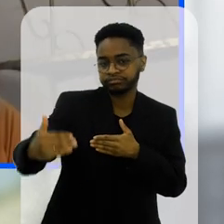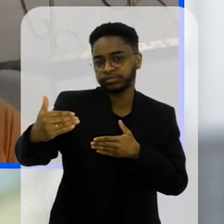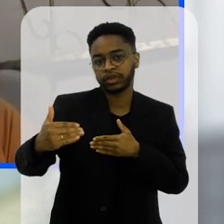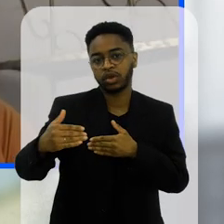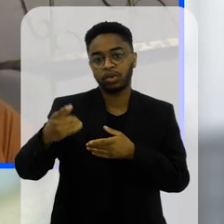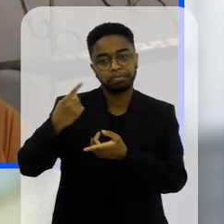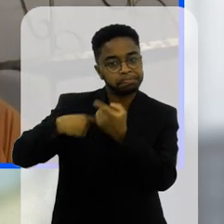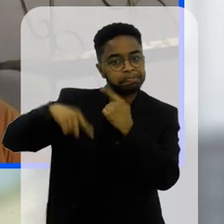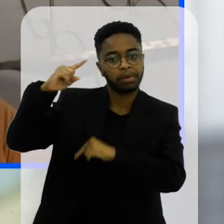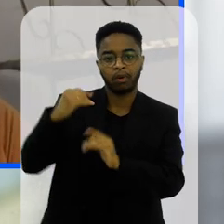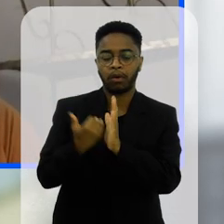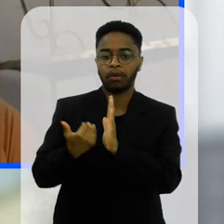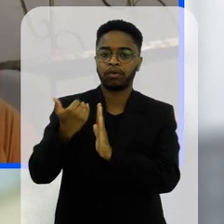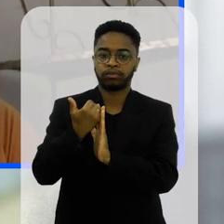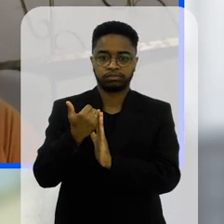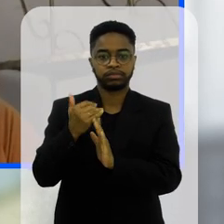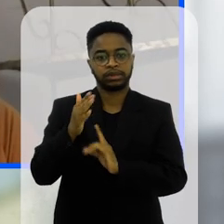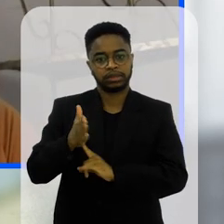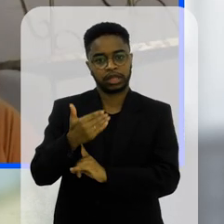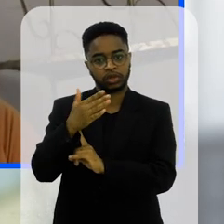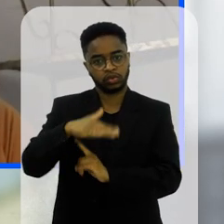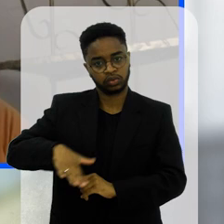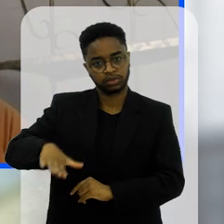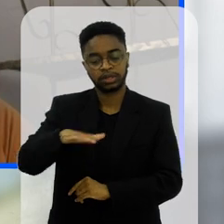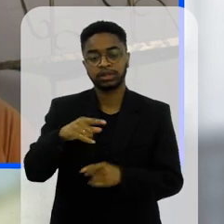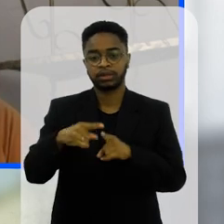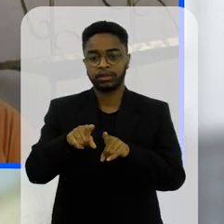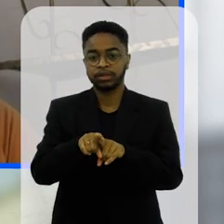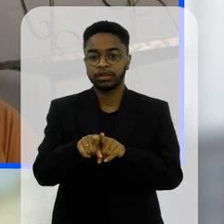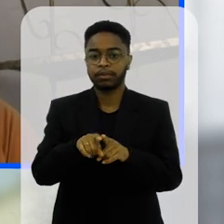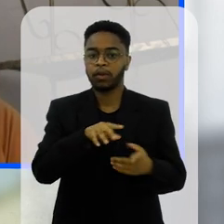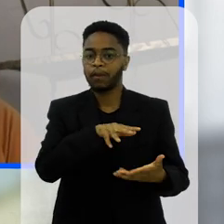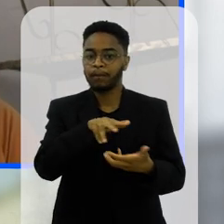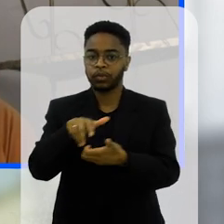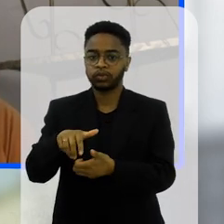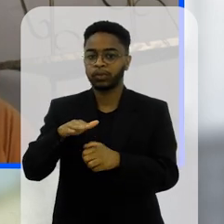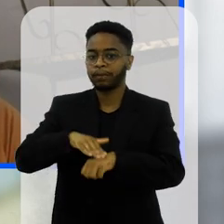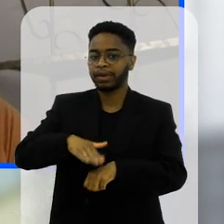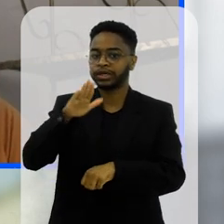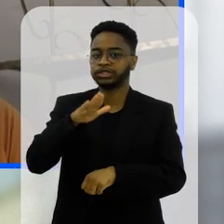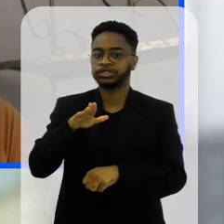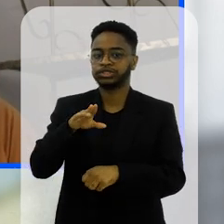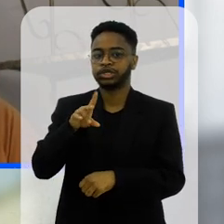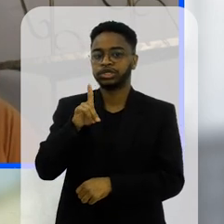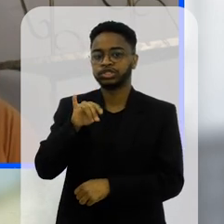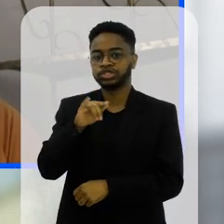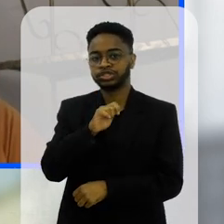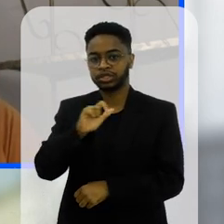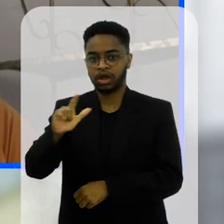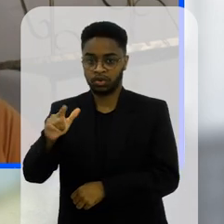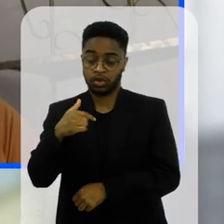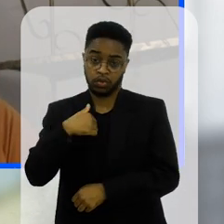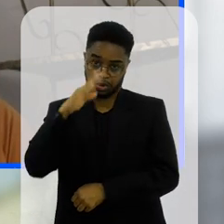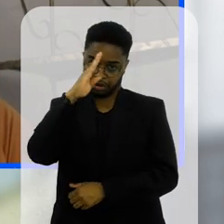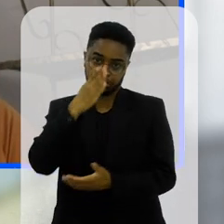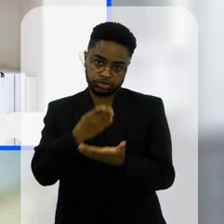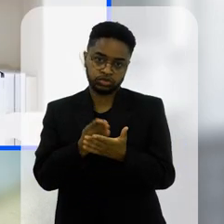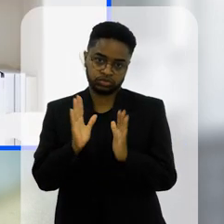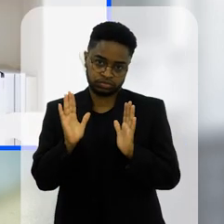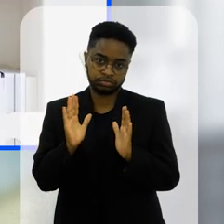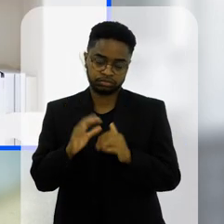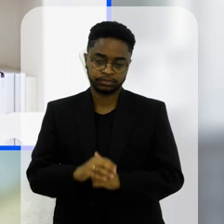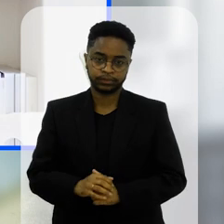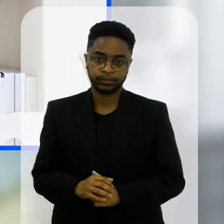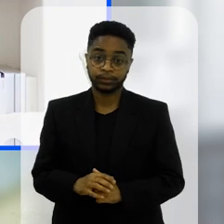a gente só vai evoluir mesmo nas questões tecnológicas o mundo vai ser cada vez mais digital mais tecnológico penso assim né